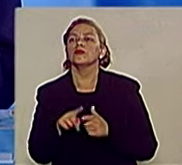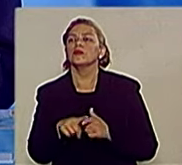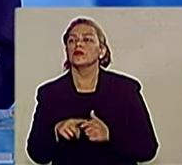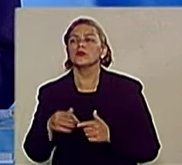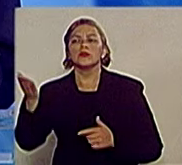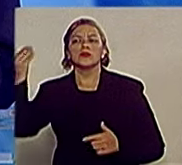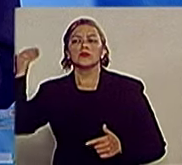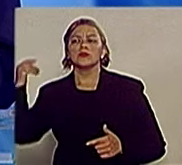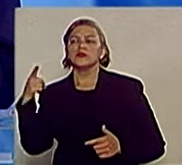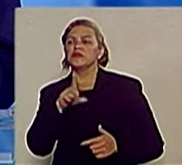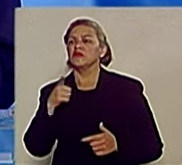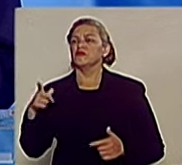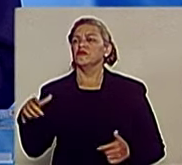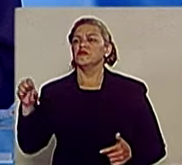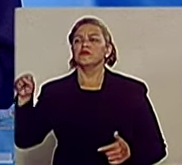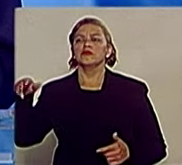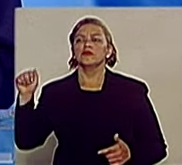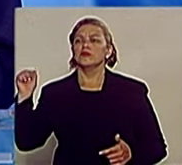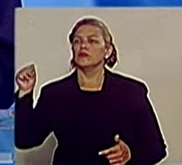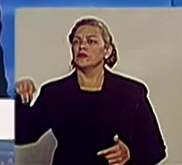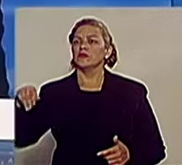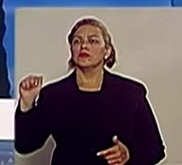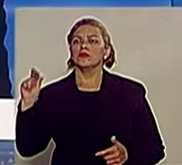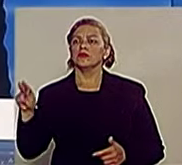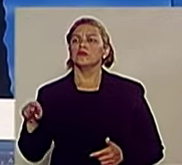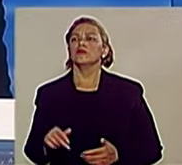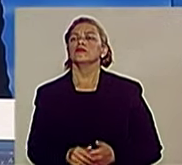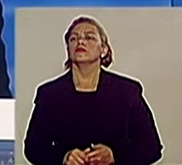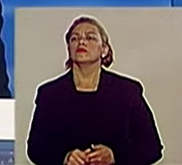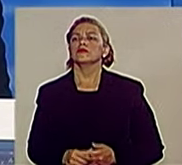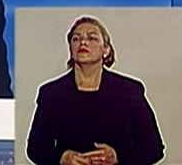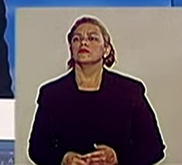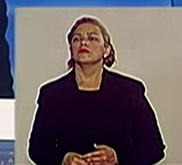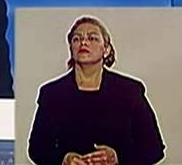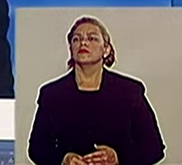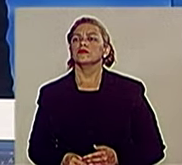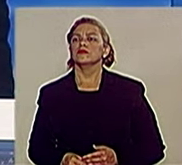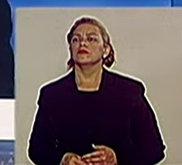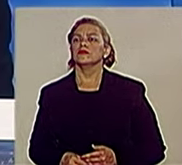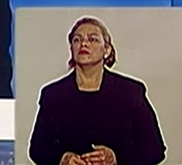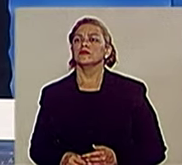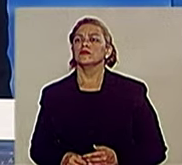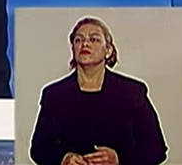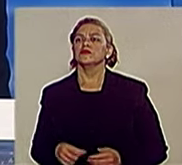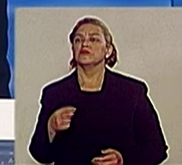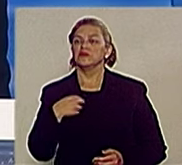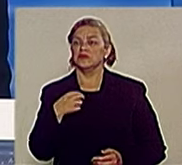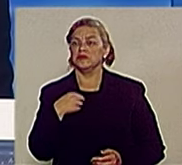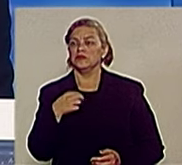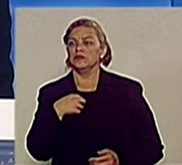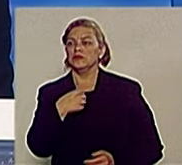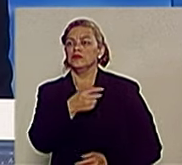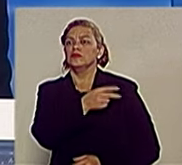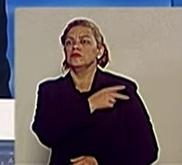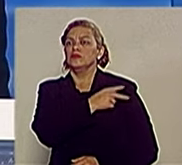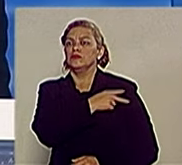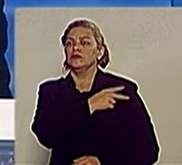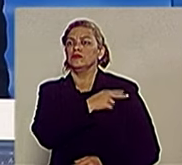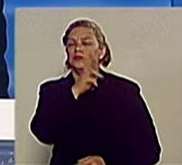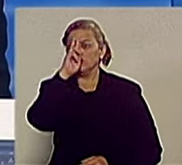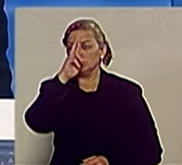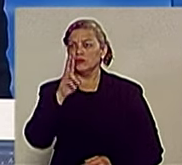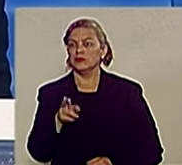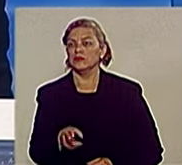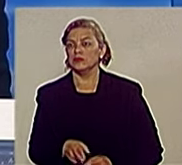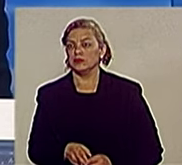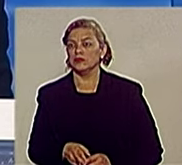Candidata Claude Mery, um minuto e meio para a resposta. Olha, eu fui responsável pelo desenvolvimento do projeto do